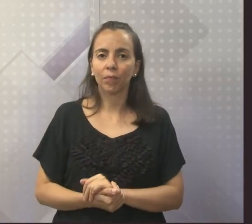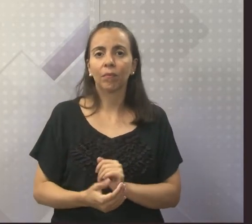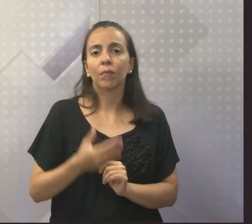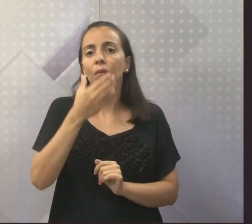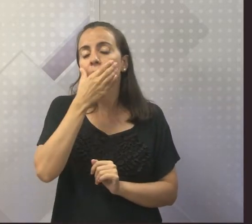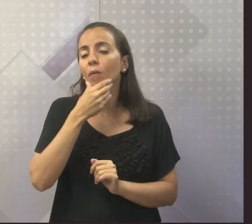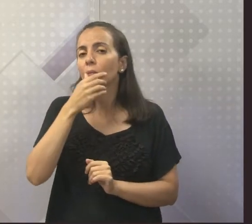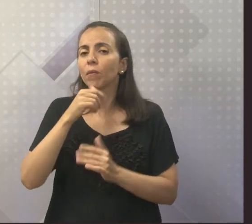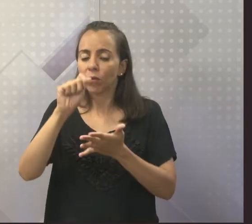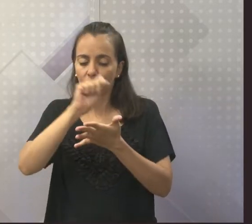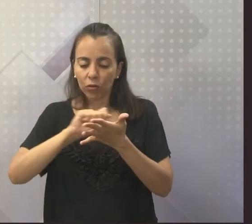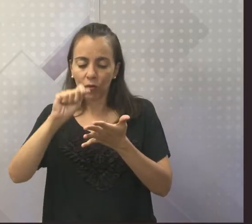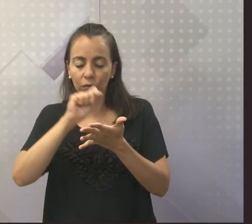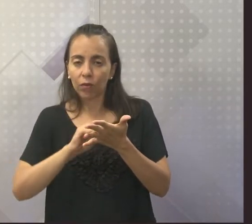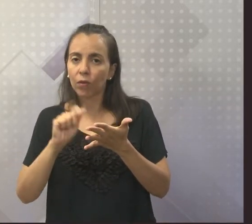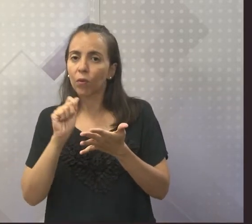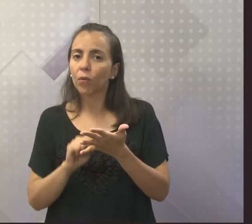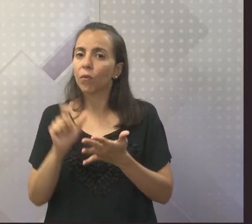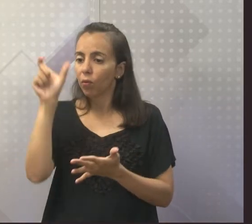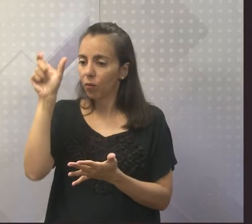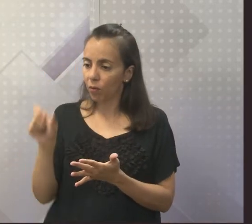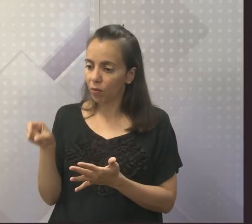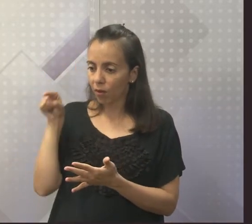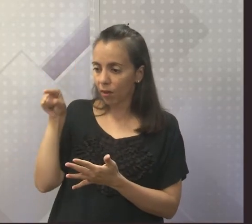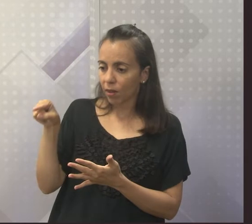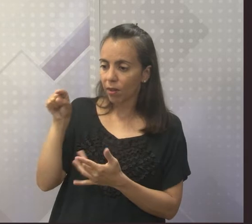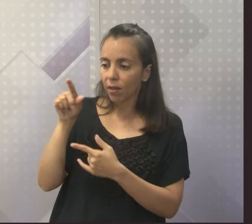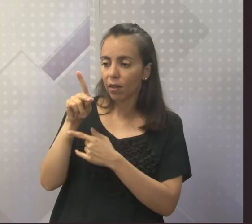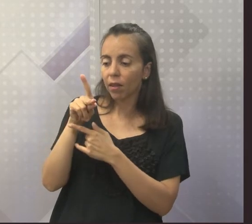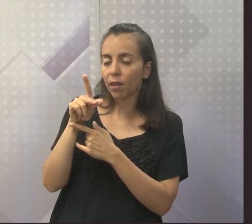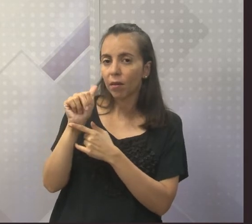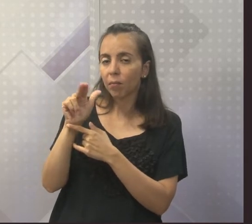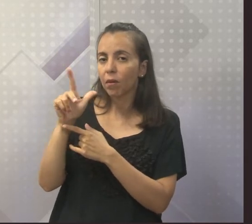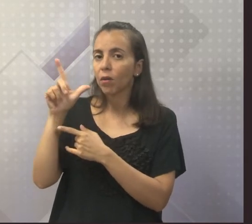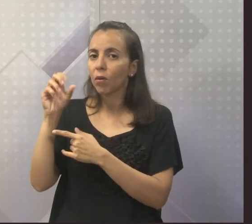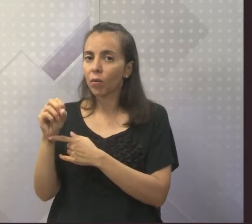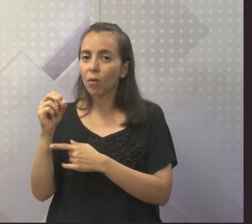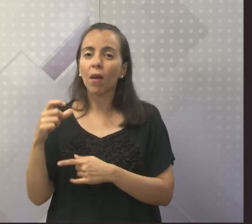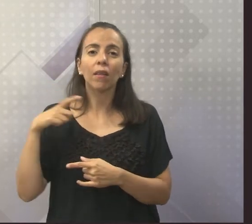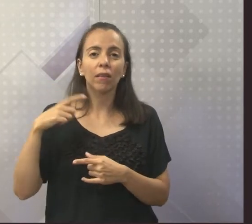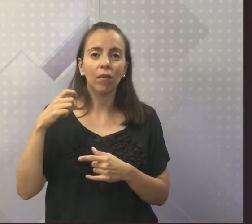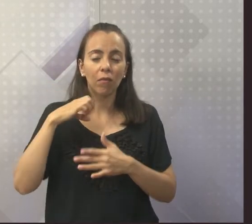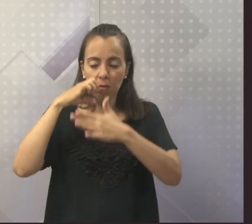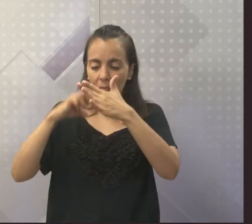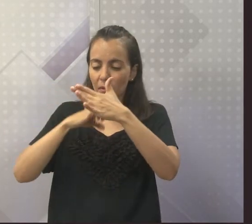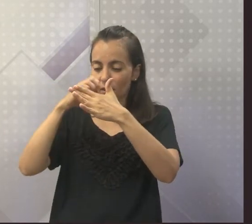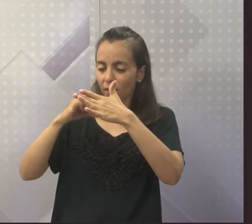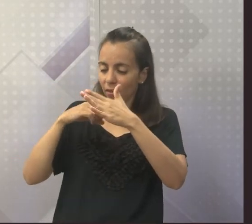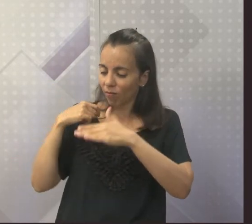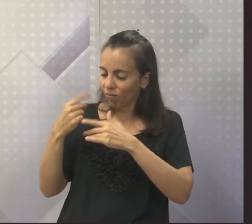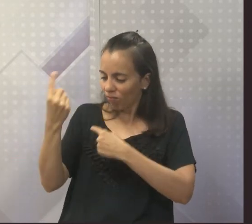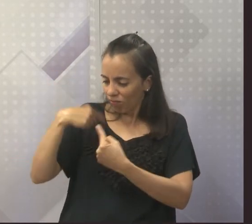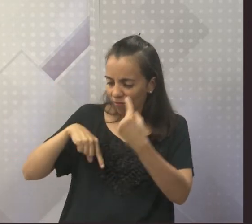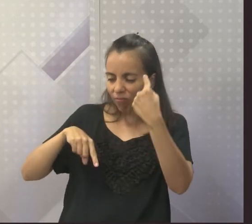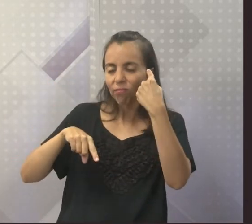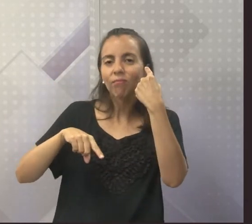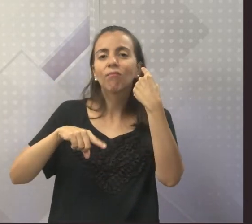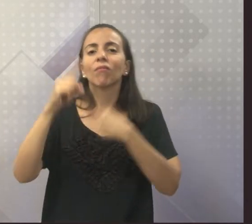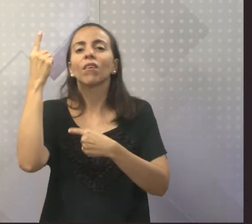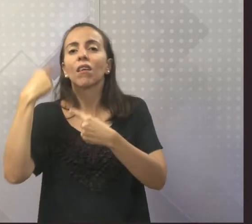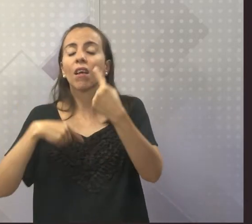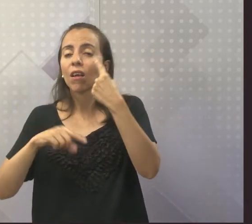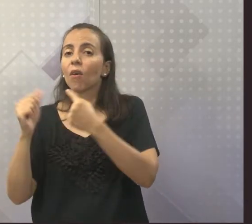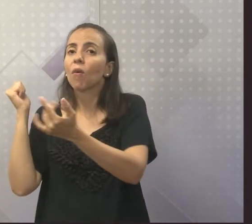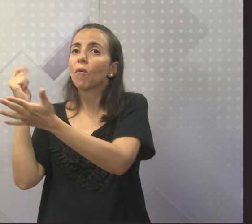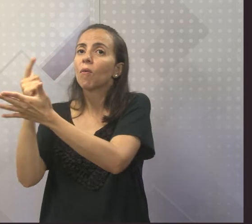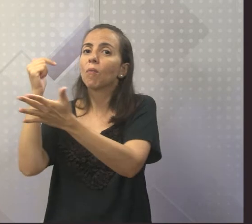Rodrigo Godói, Paulo Brito se tornou um dos maiores empresários do Brasil, trabalhando com maquinário importado,